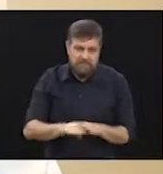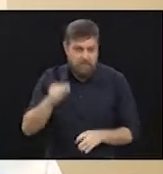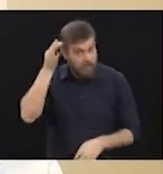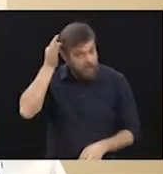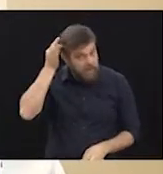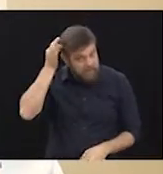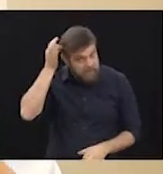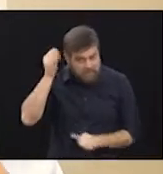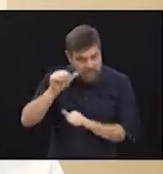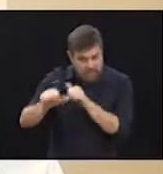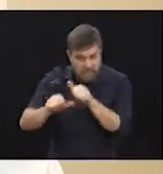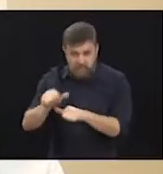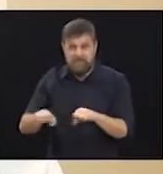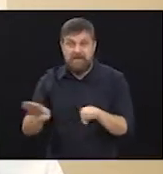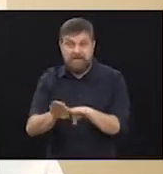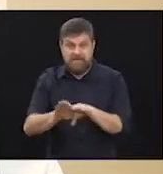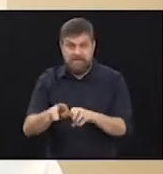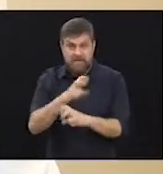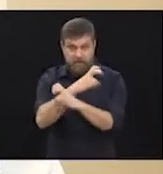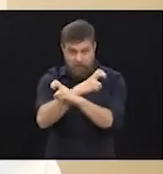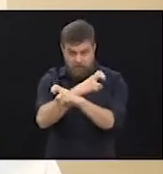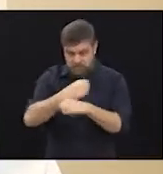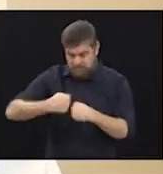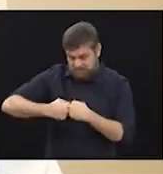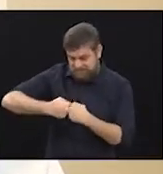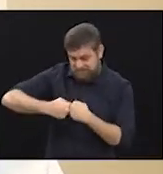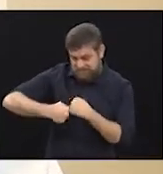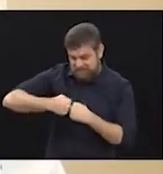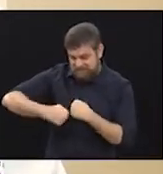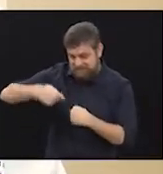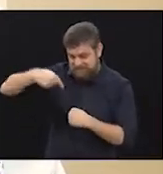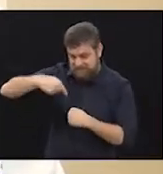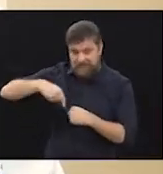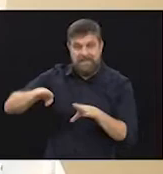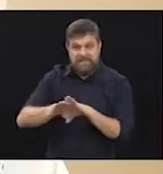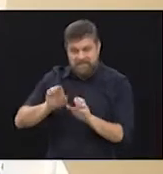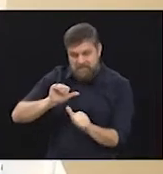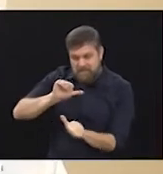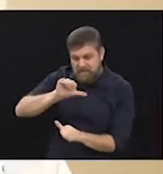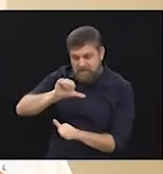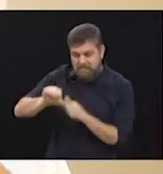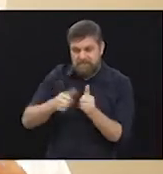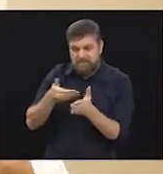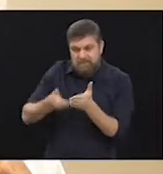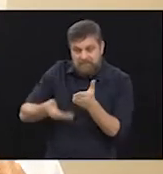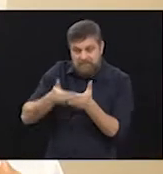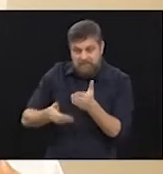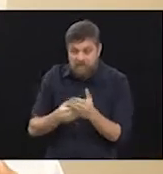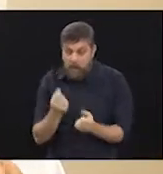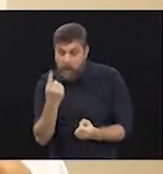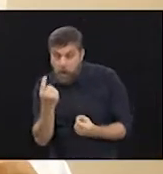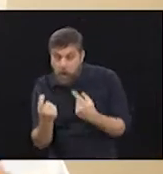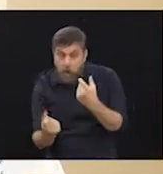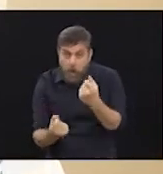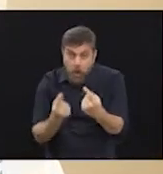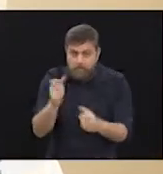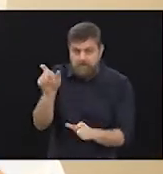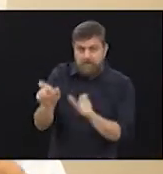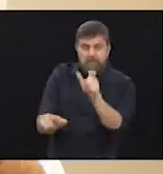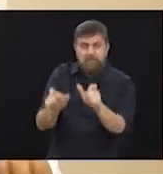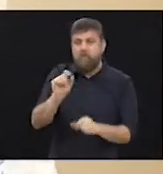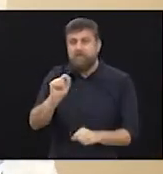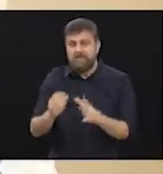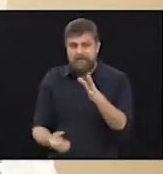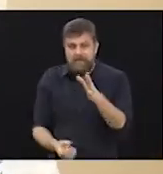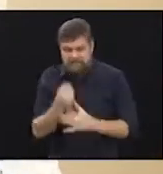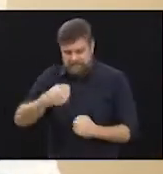cabelo, a articulação e a cartilagem, elas também mudam. Só que em algumas pessoas, essa mudança é